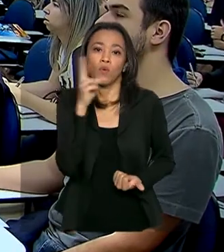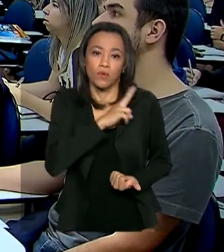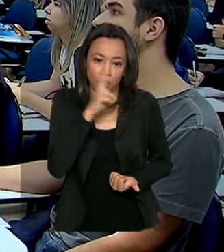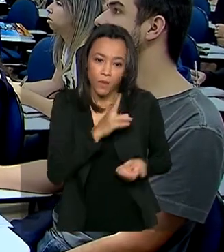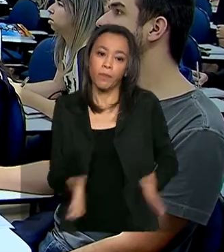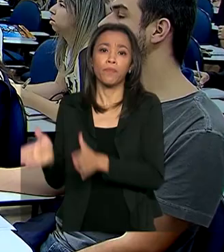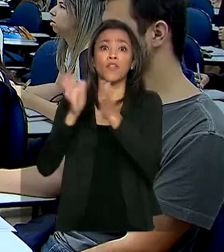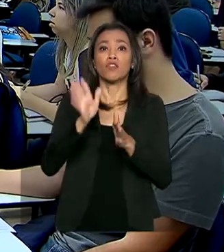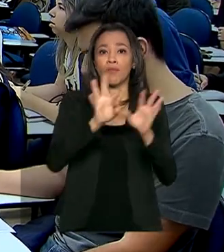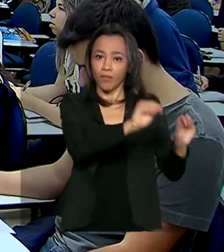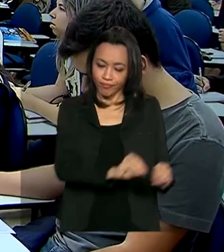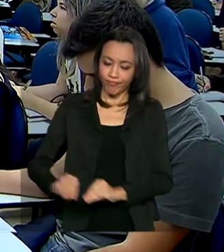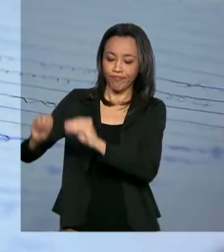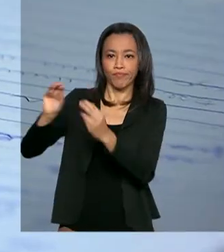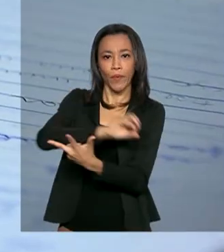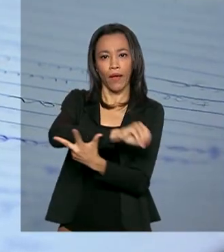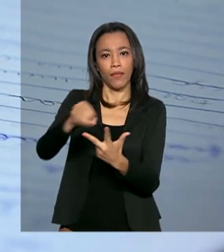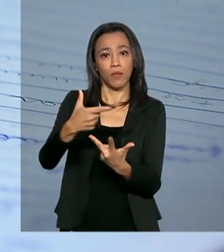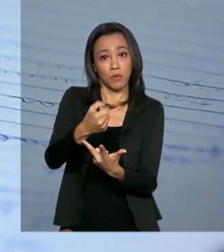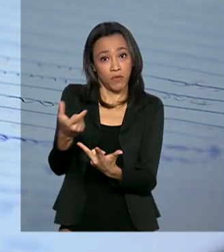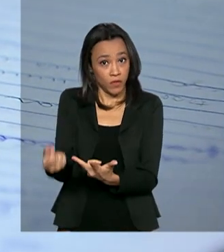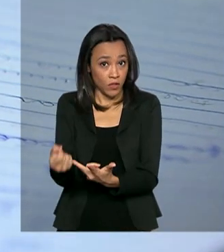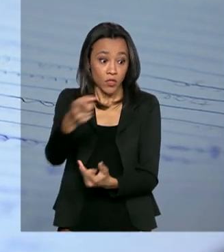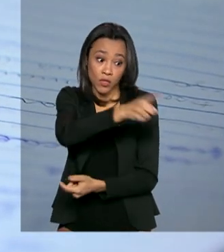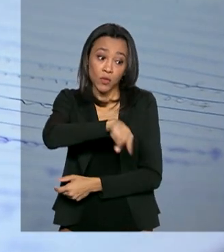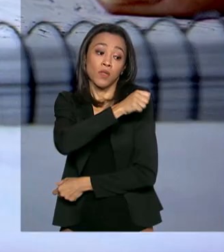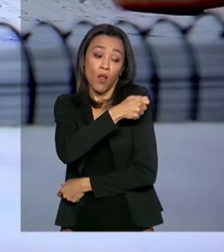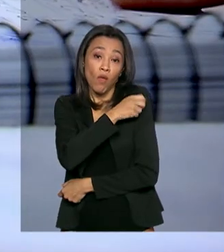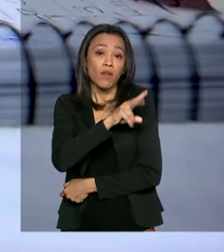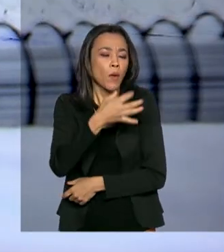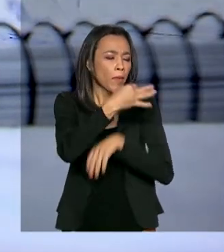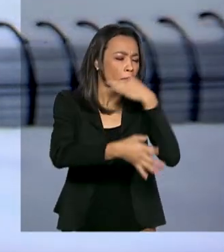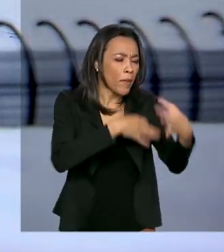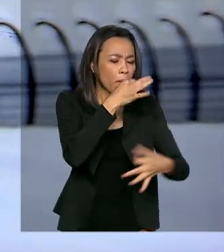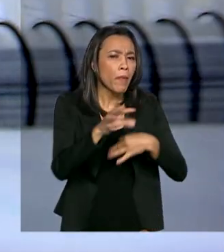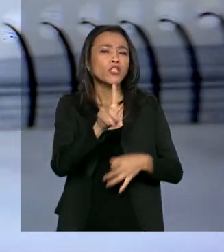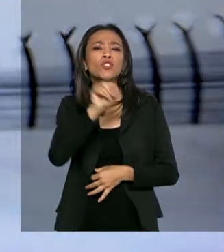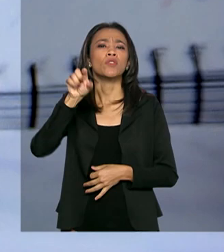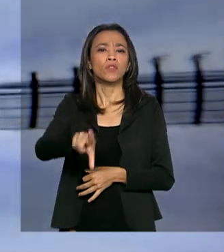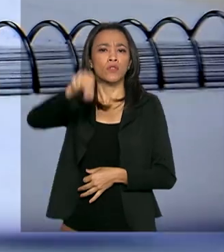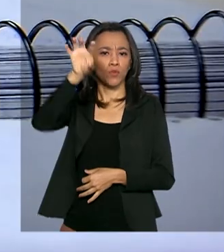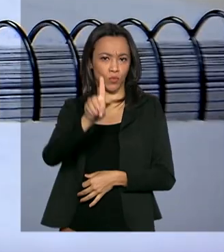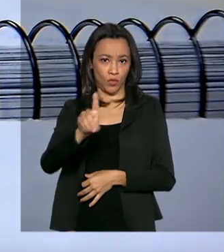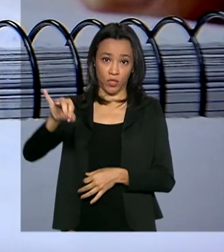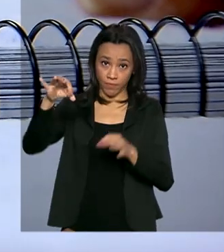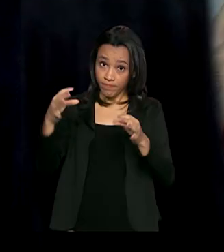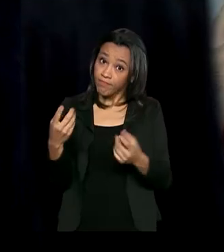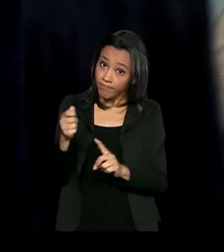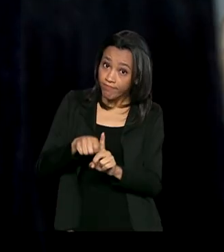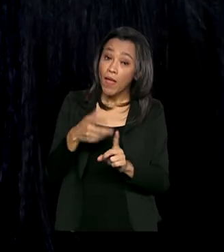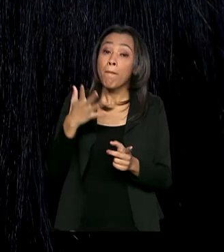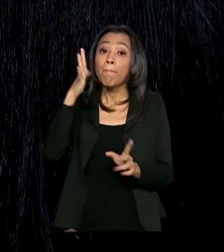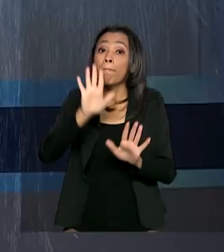adiado o Enem 2020. Os estudantes vão ser consultados para a definição de uma nova data, mas as inscrições